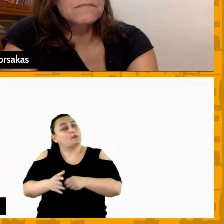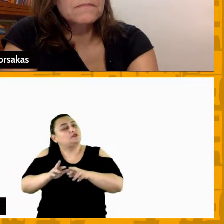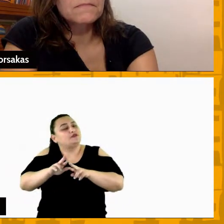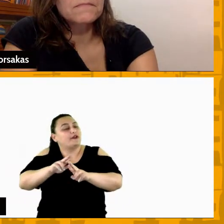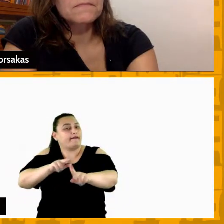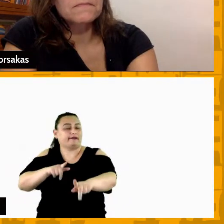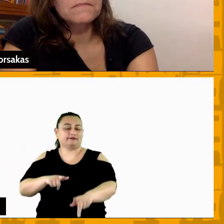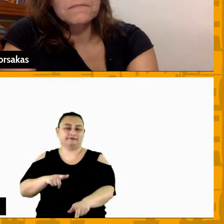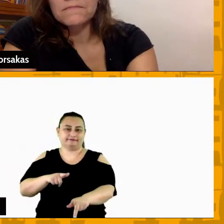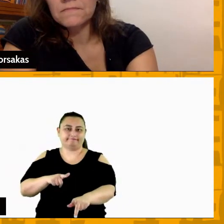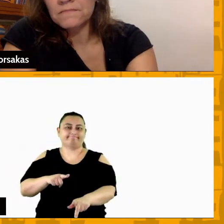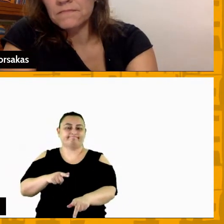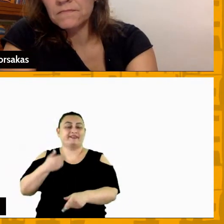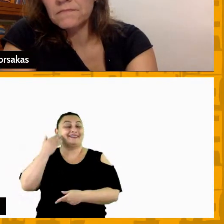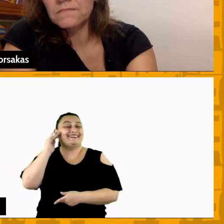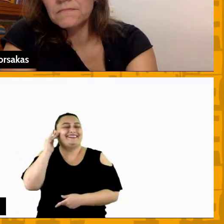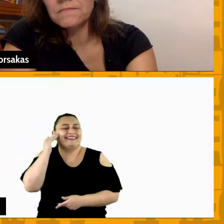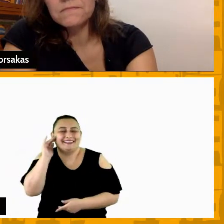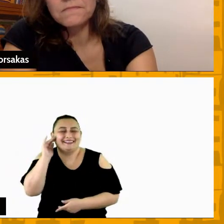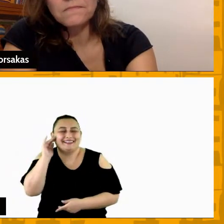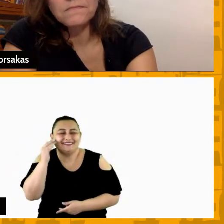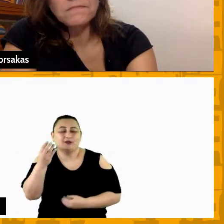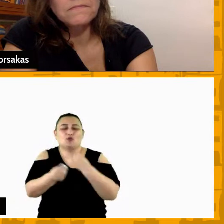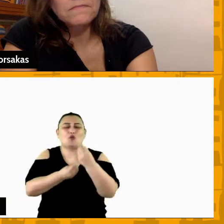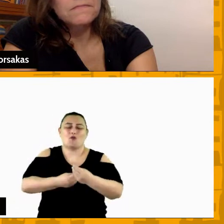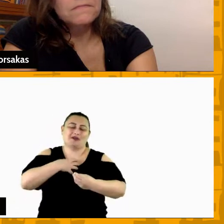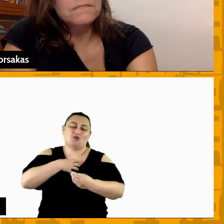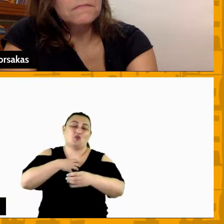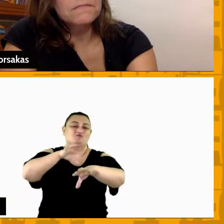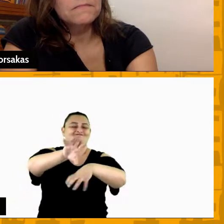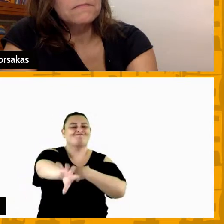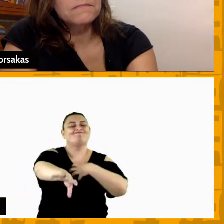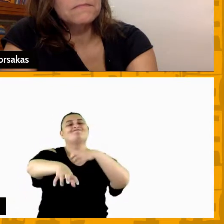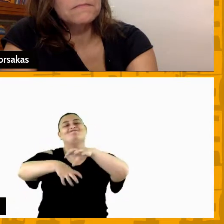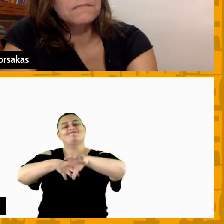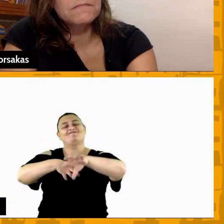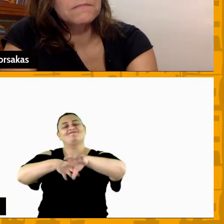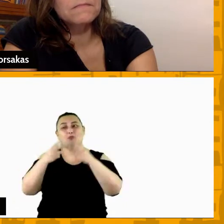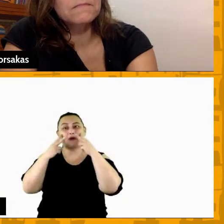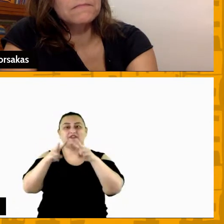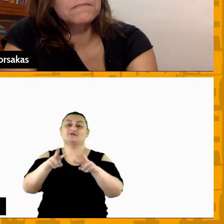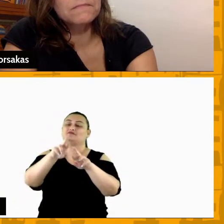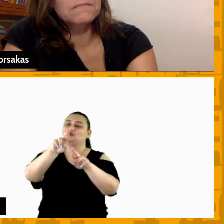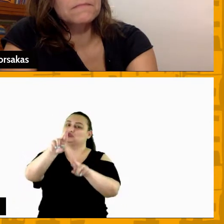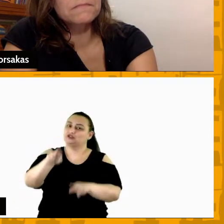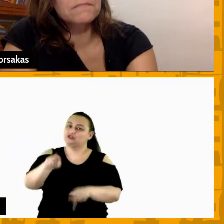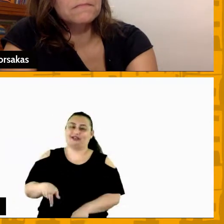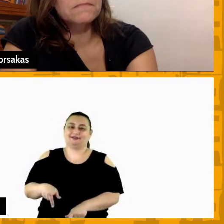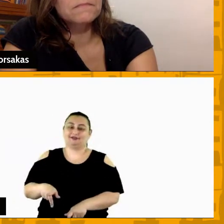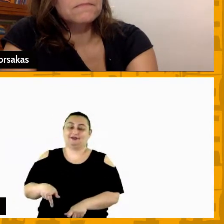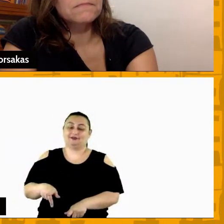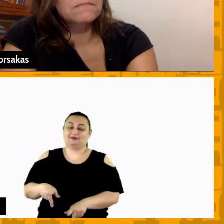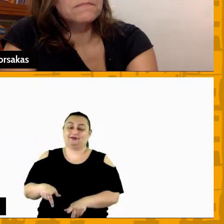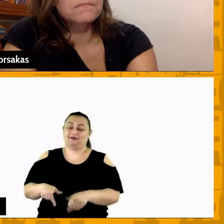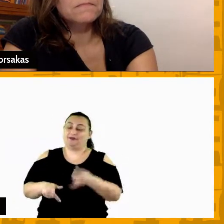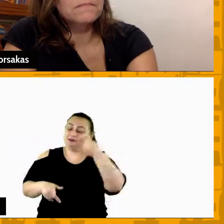tendo tendo em mente tudo isso que eu estou falando para que você não caia na